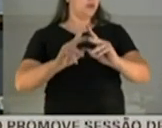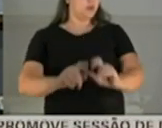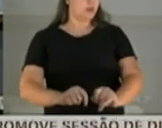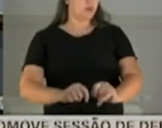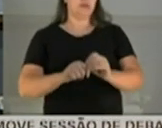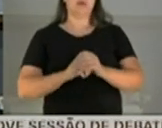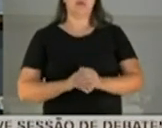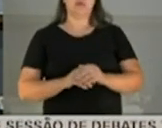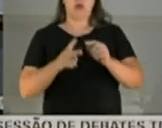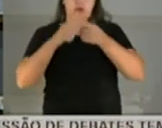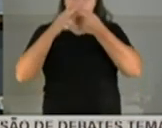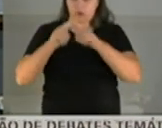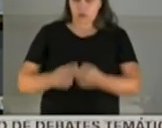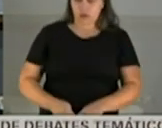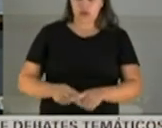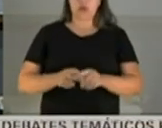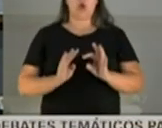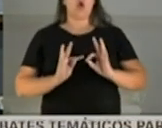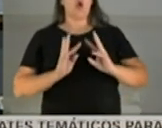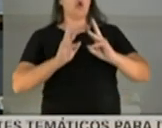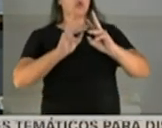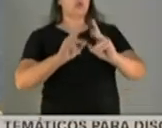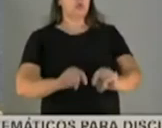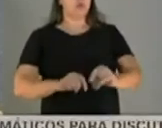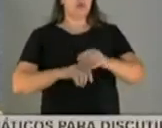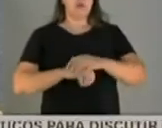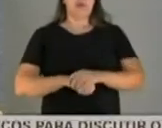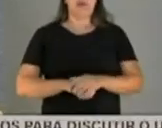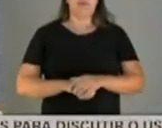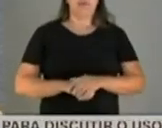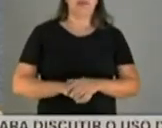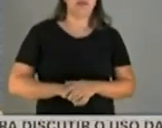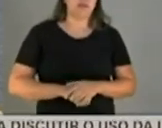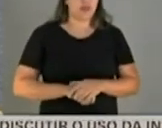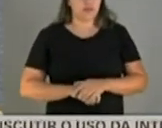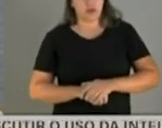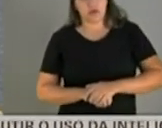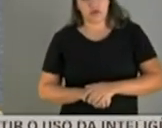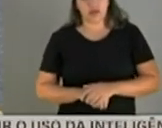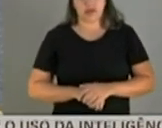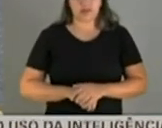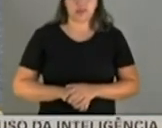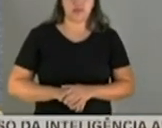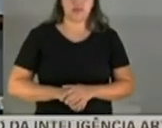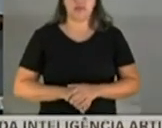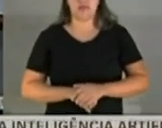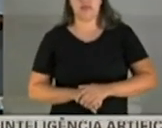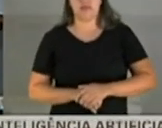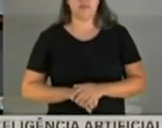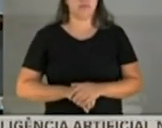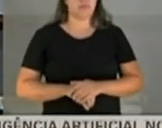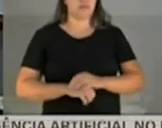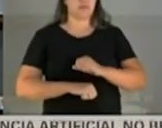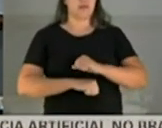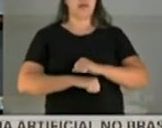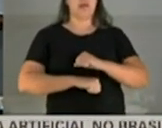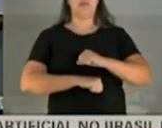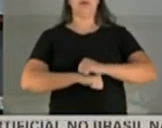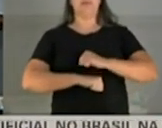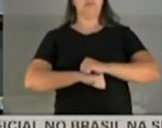24 horas. Todas corrigidas. O eufemismo que o senador Fernando Bezerra usa aqui,